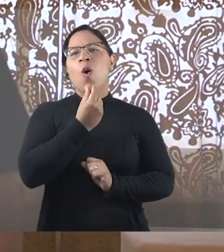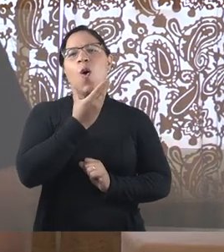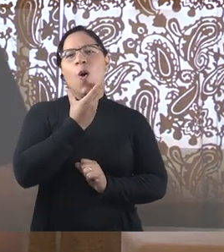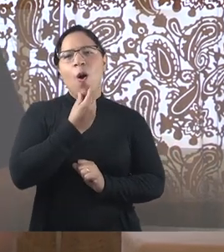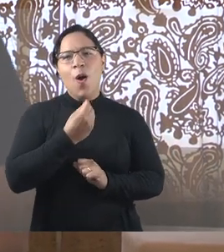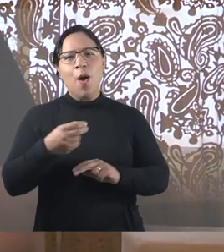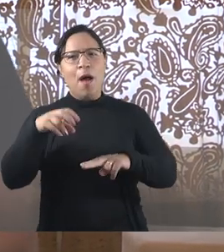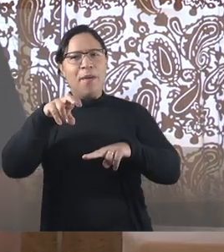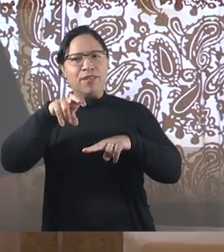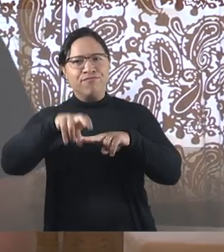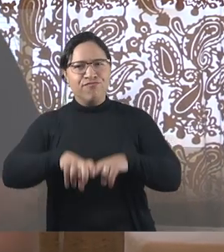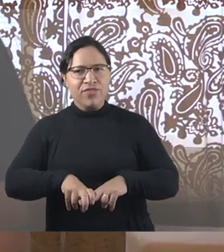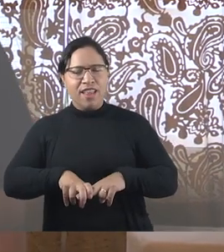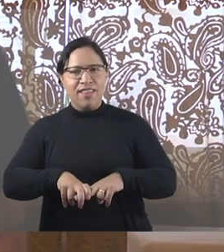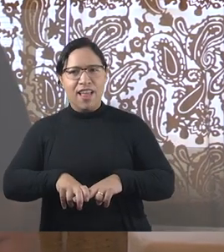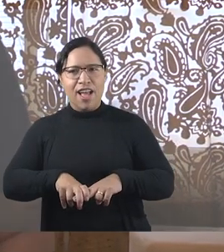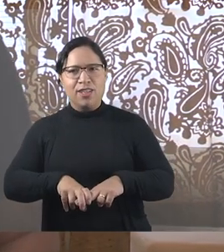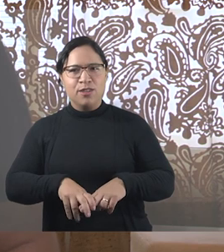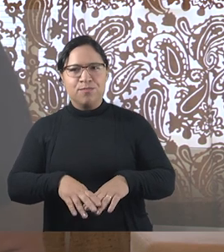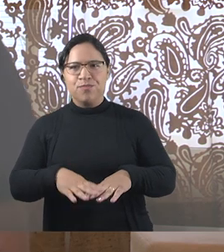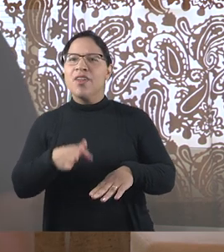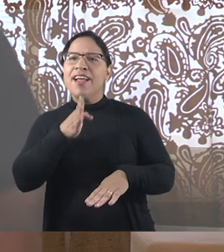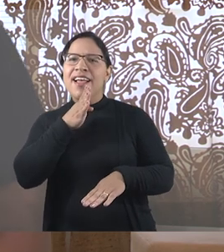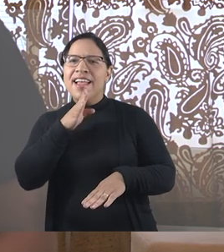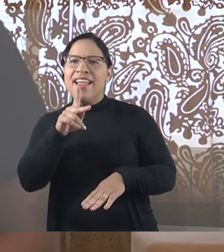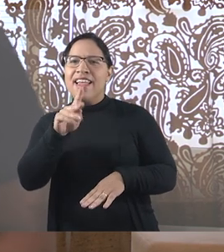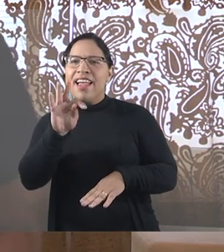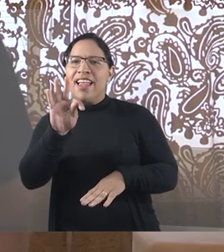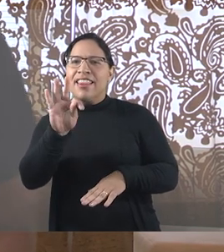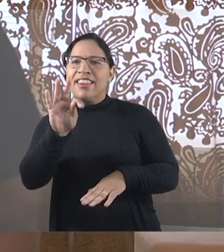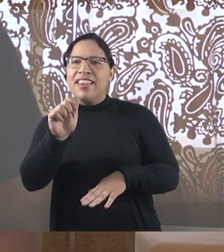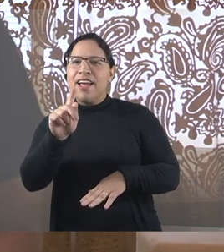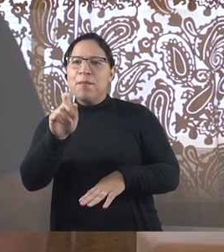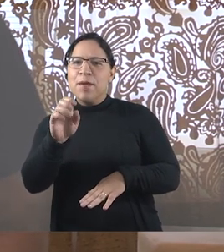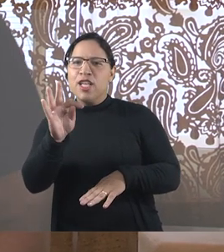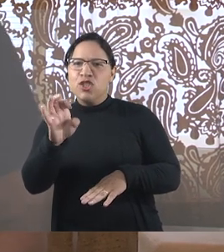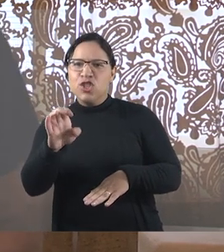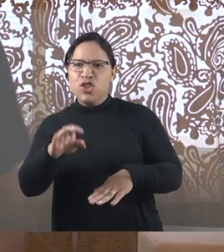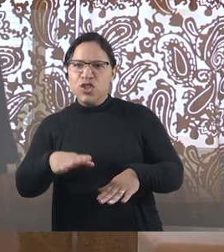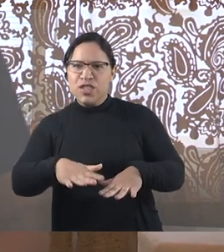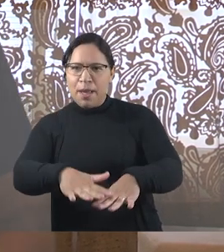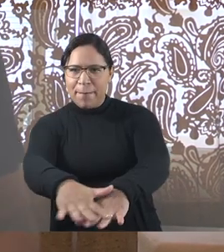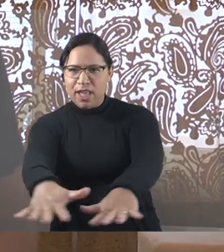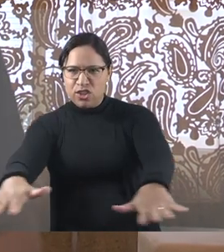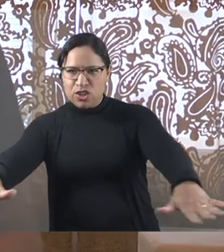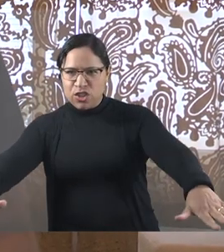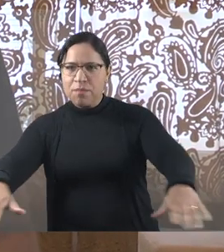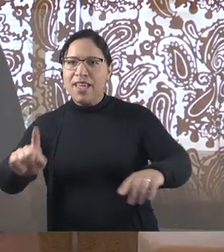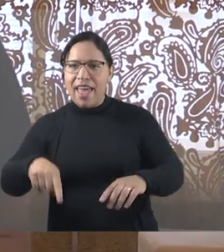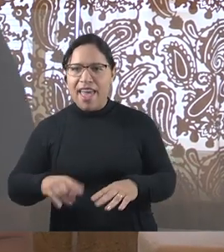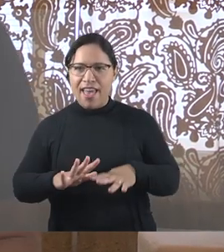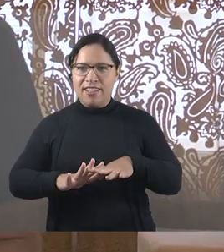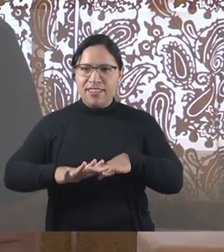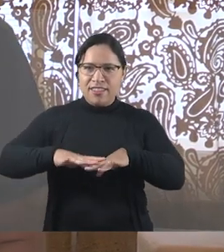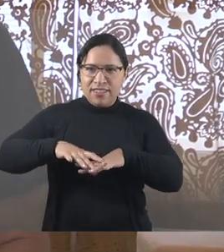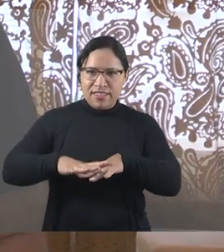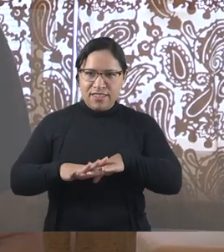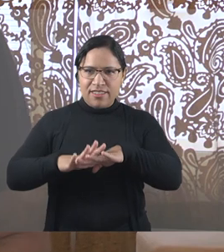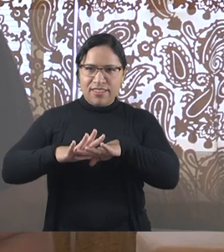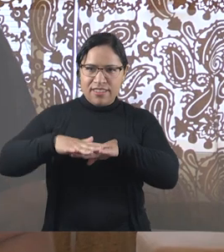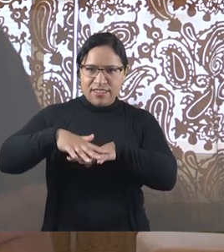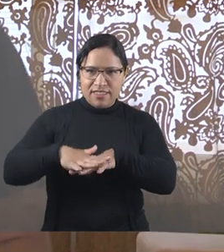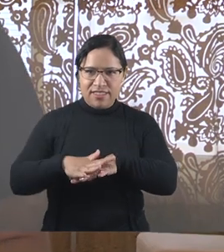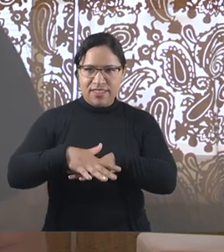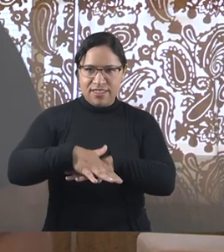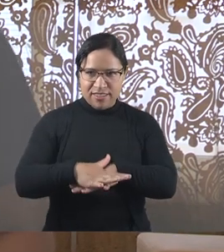e uma criança, um menino, com um carrinho azul brincando nessa sala. E a história é de um homem, conhecido